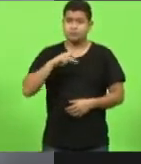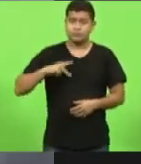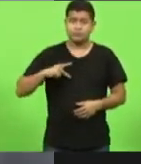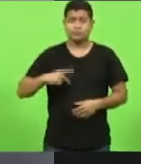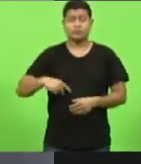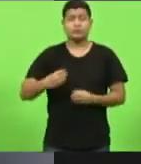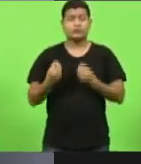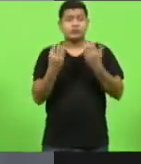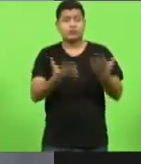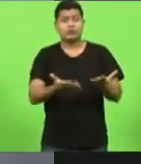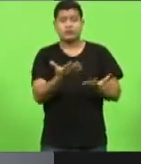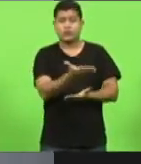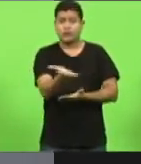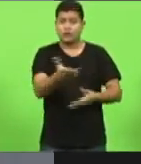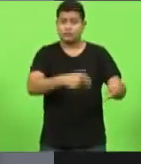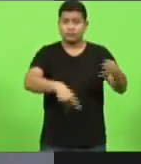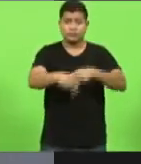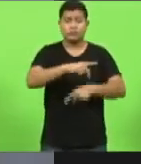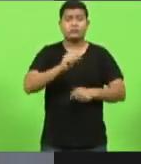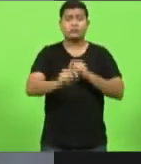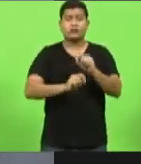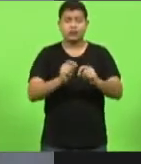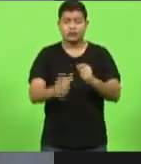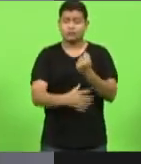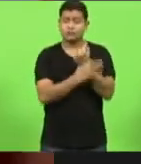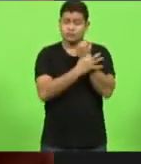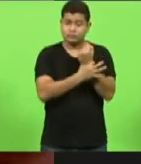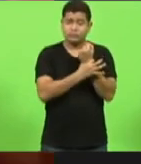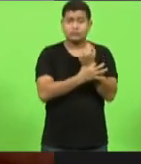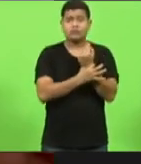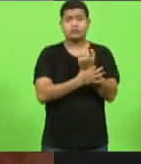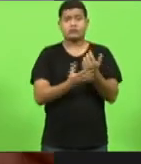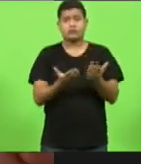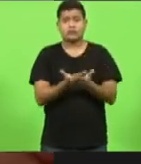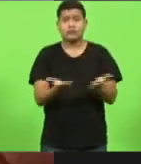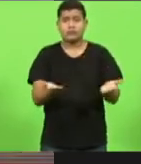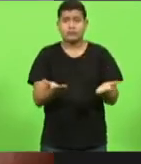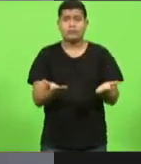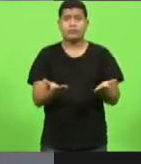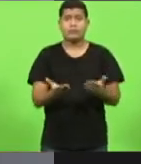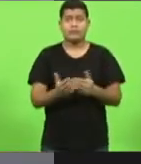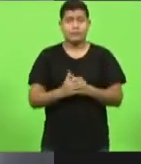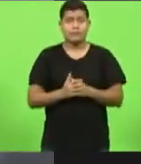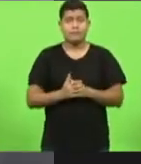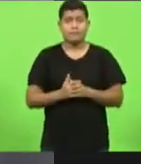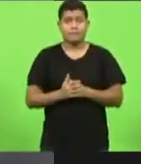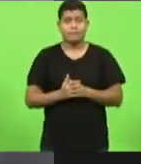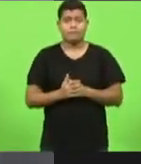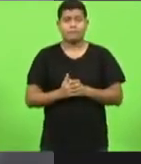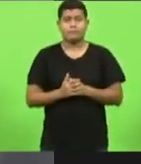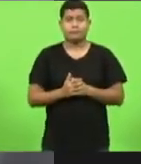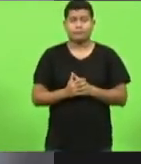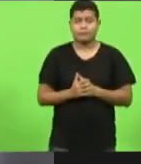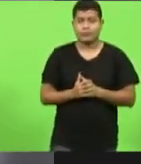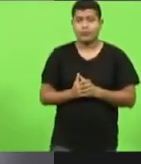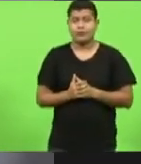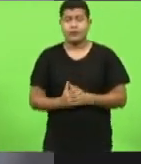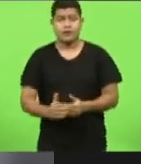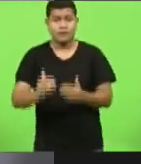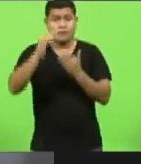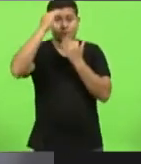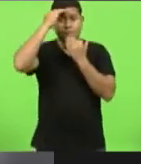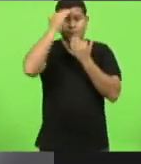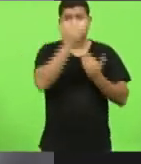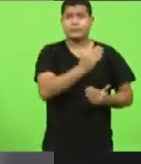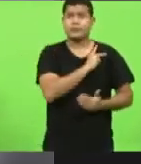nós darmos para a nossa gente a oportunidade de credibilidade do serviço público obrigado senhor presidente